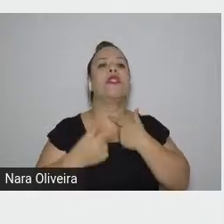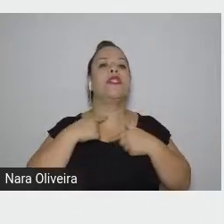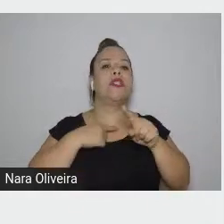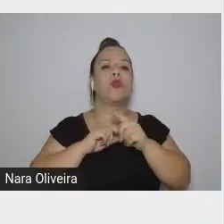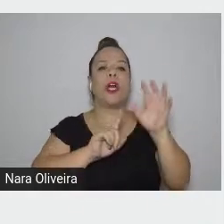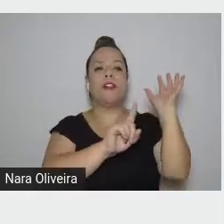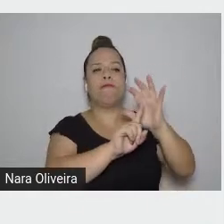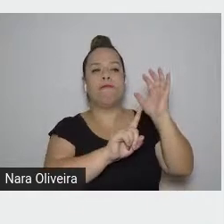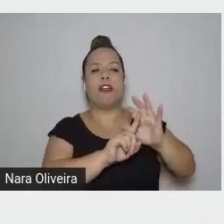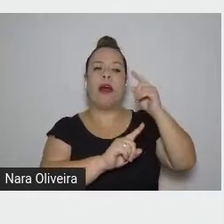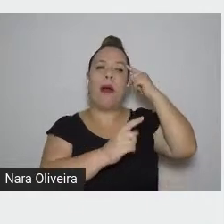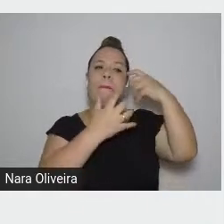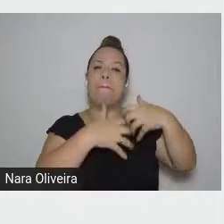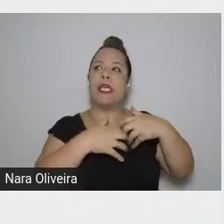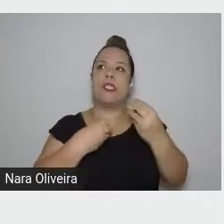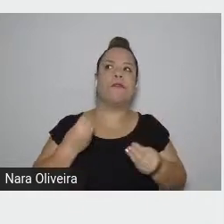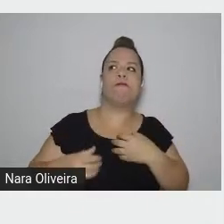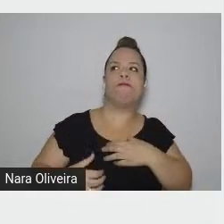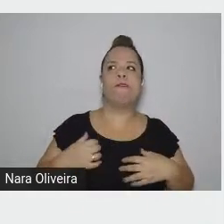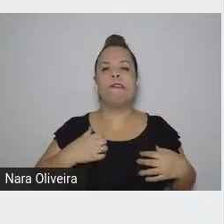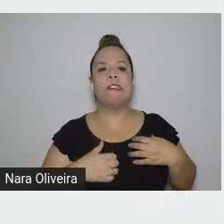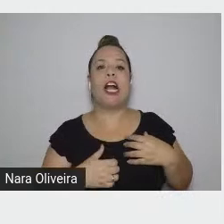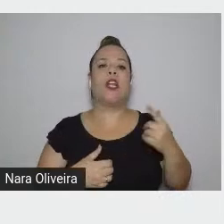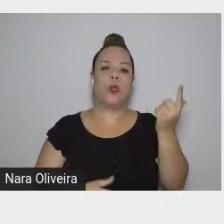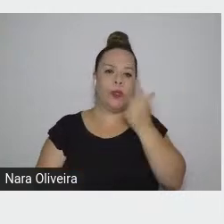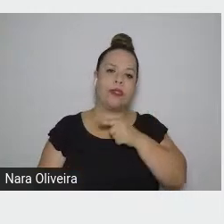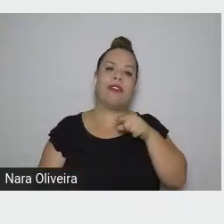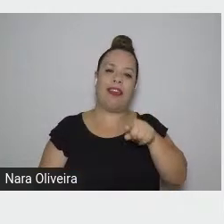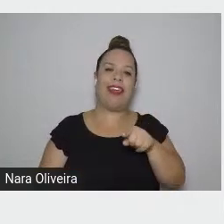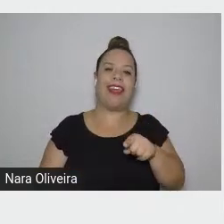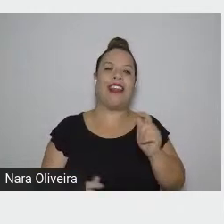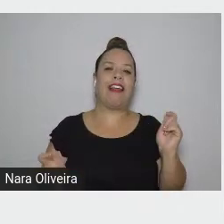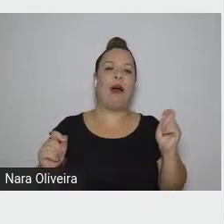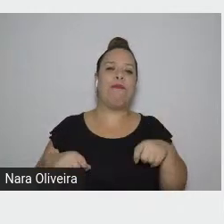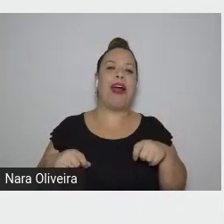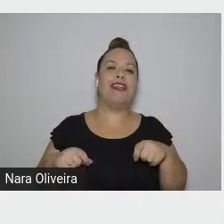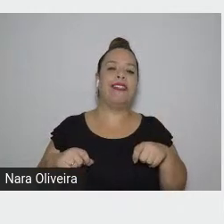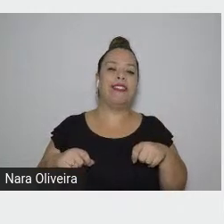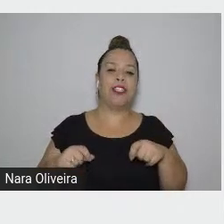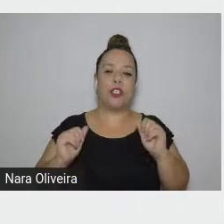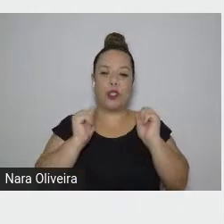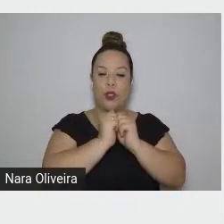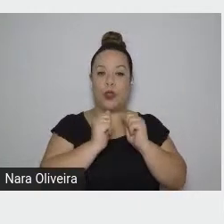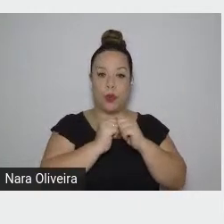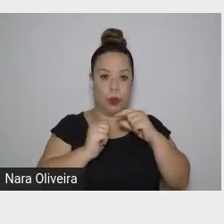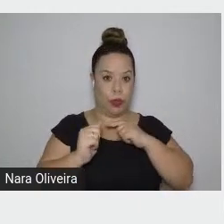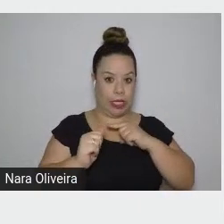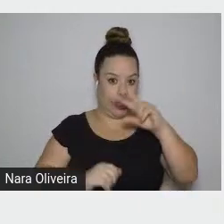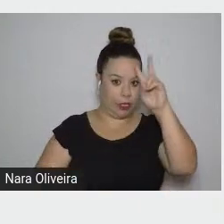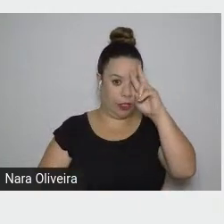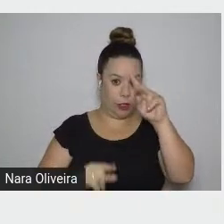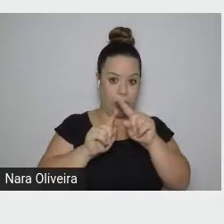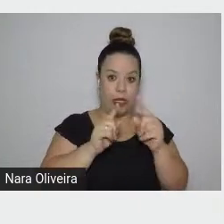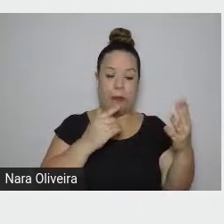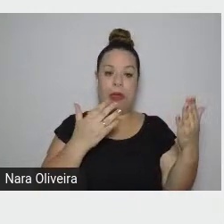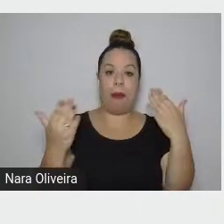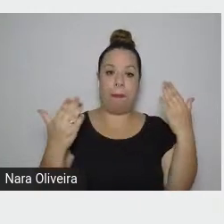ele consegue, com suas alegorias e suas parábolas, levar o